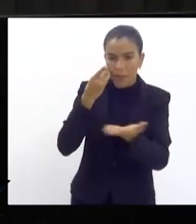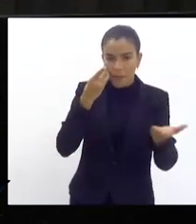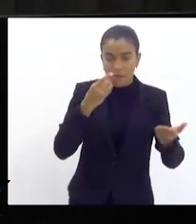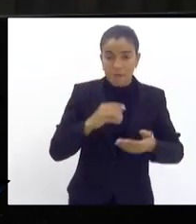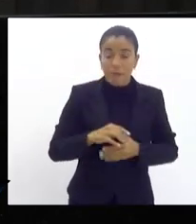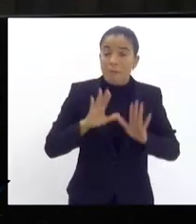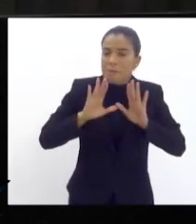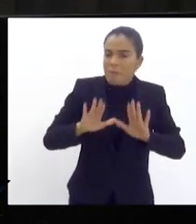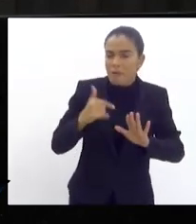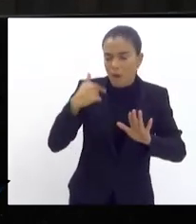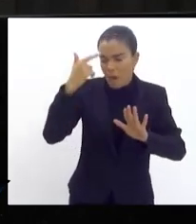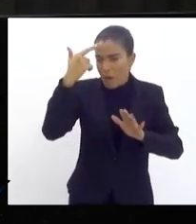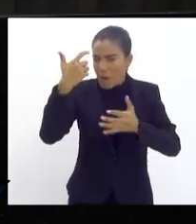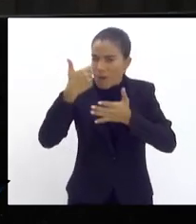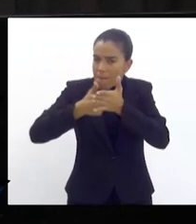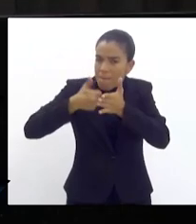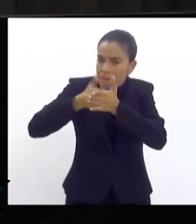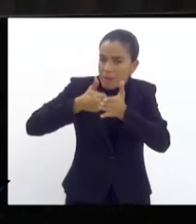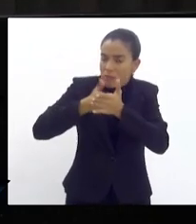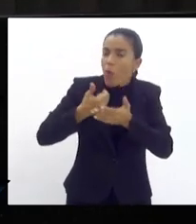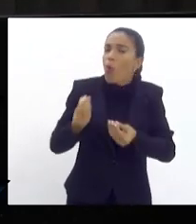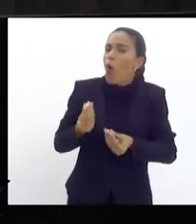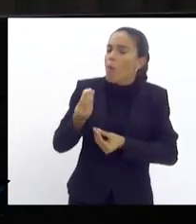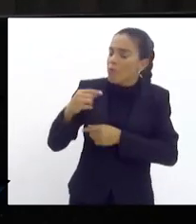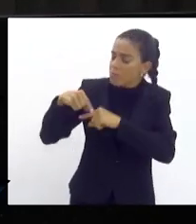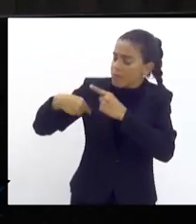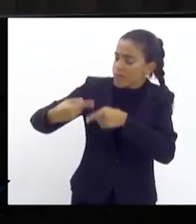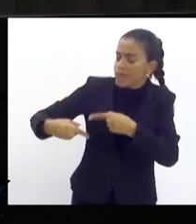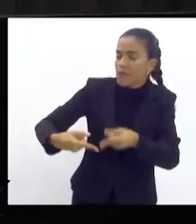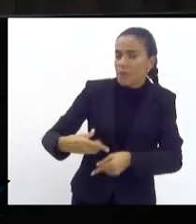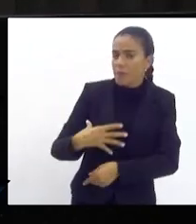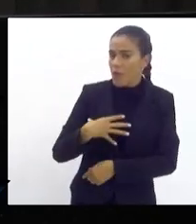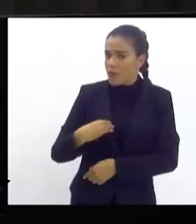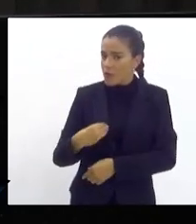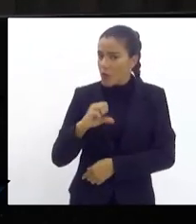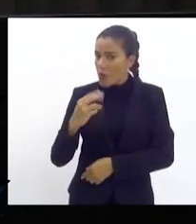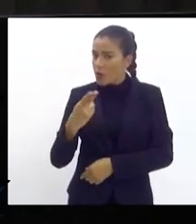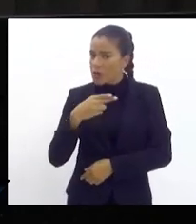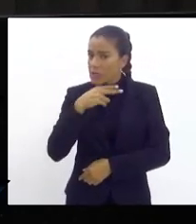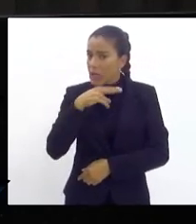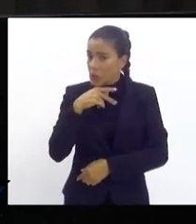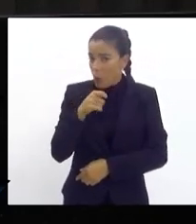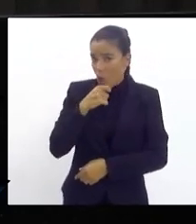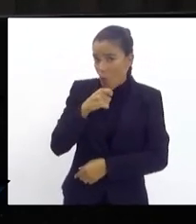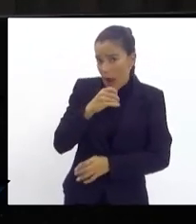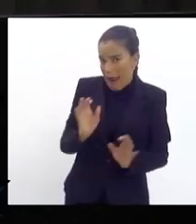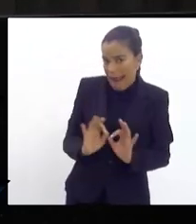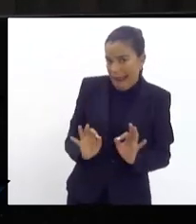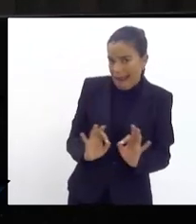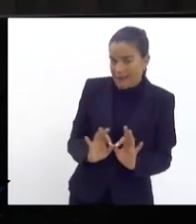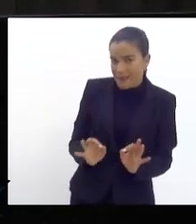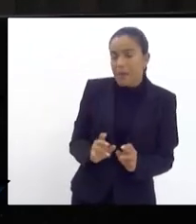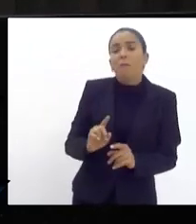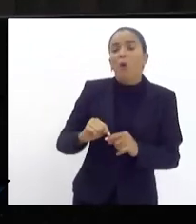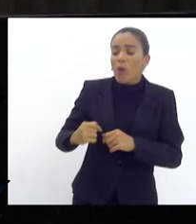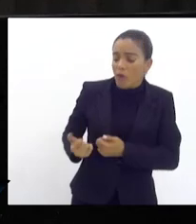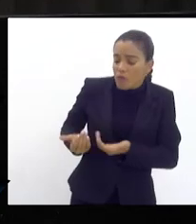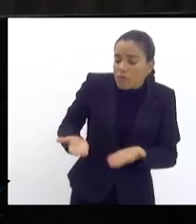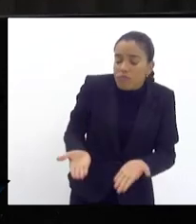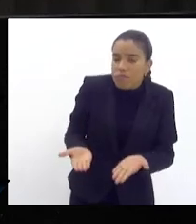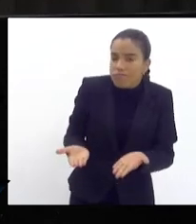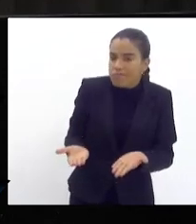mas eu penso que eu vou deixar de futuro para os meus filhos ou para os meus netos que nem tenho ainda o que nós vamos deixar para eles